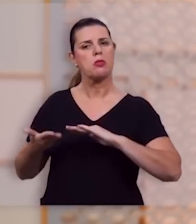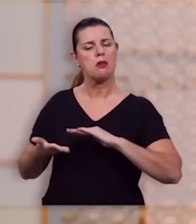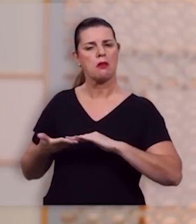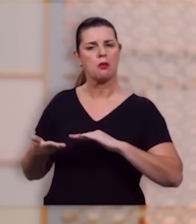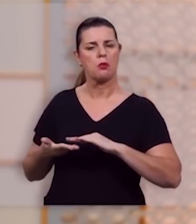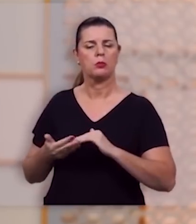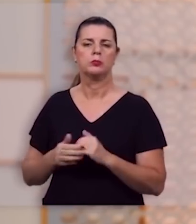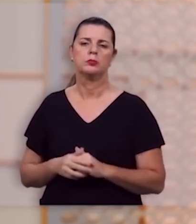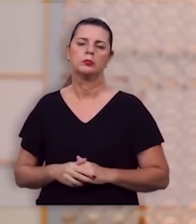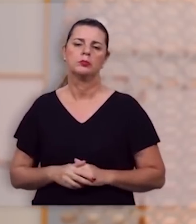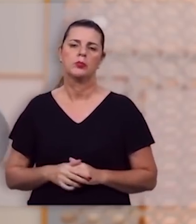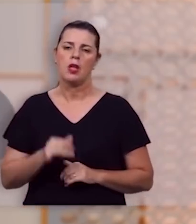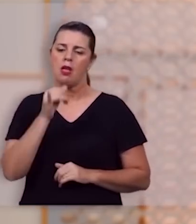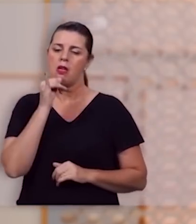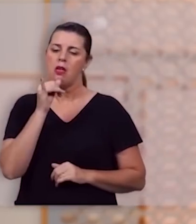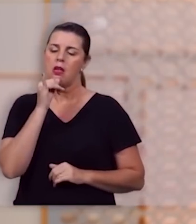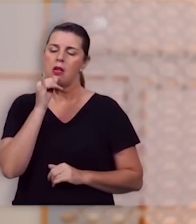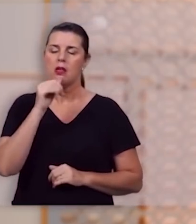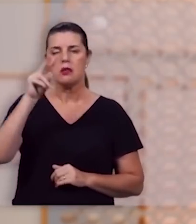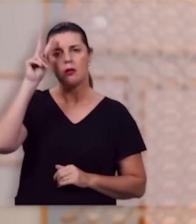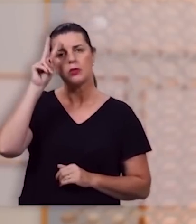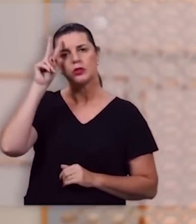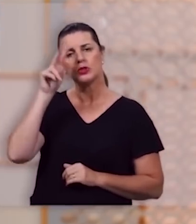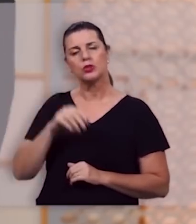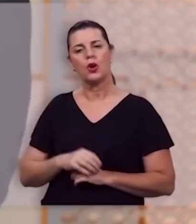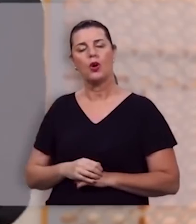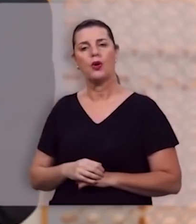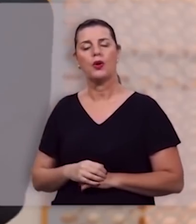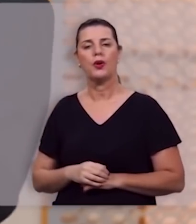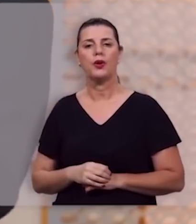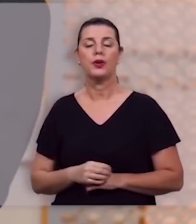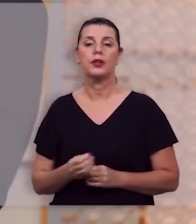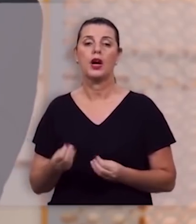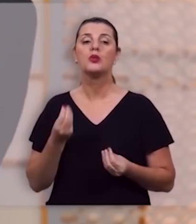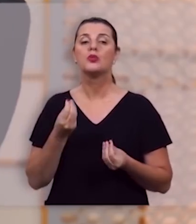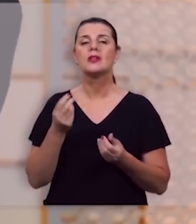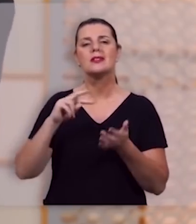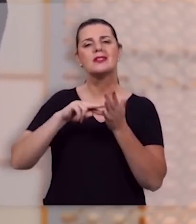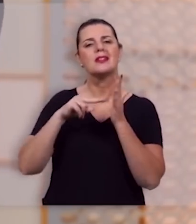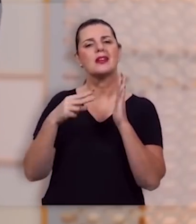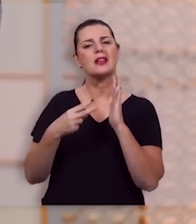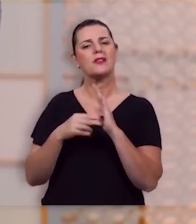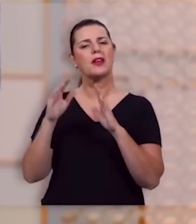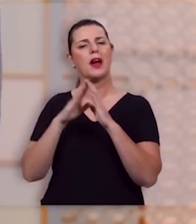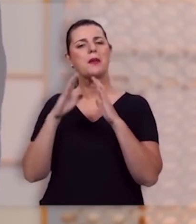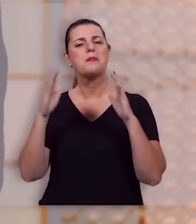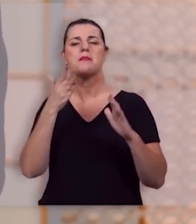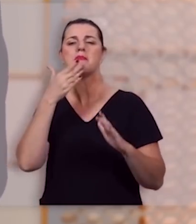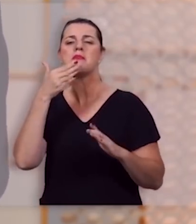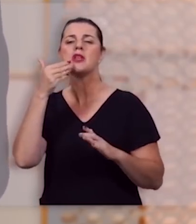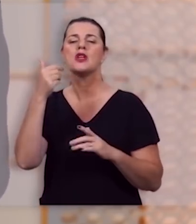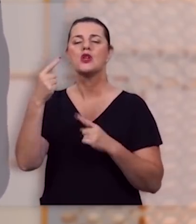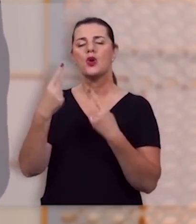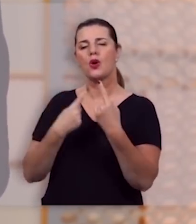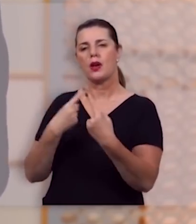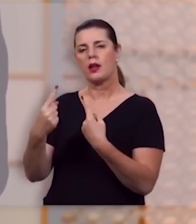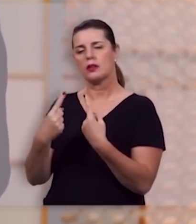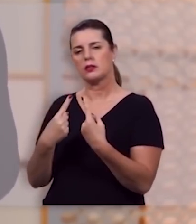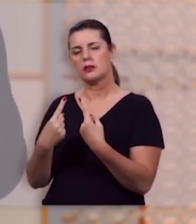como a ilustração daquilo que é a mais sublime das relações no universo